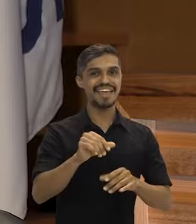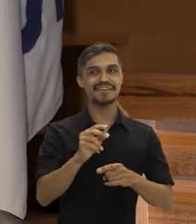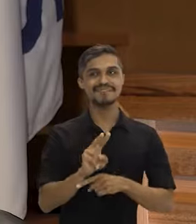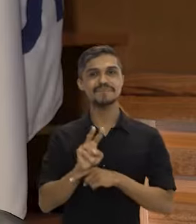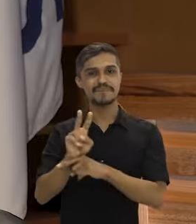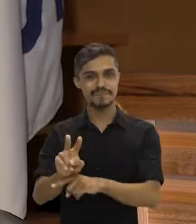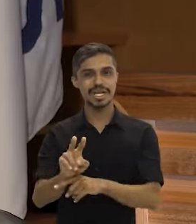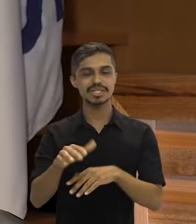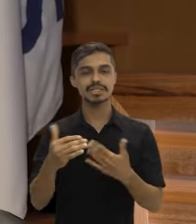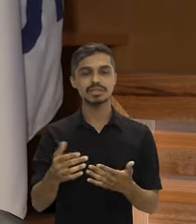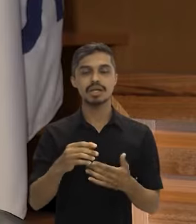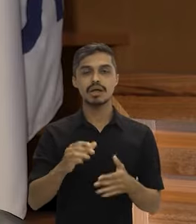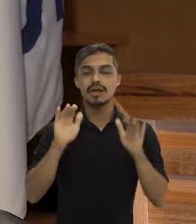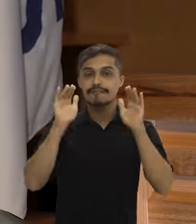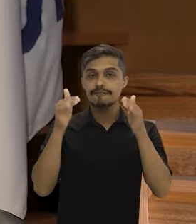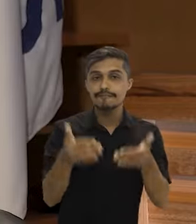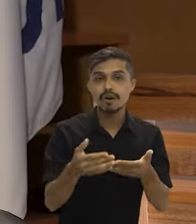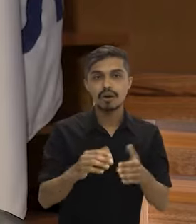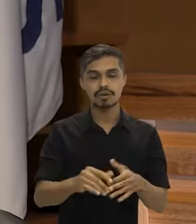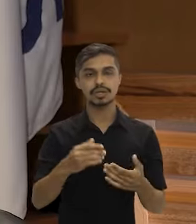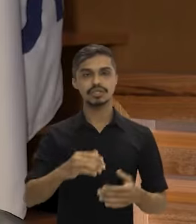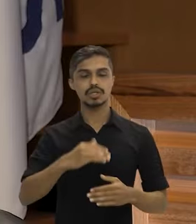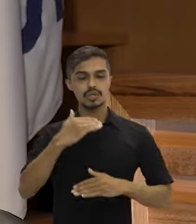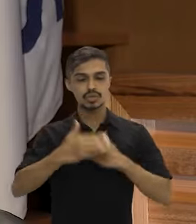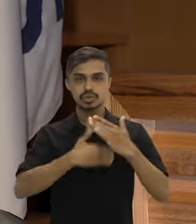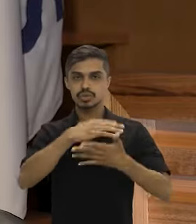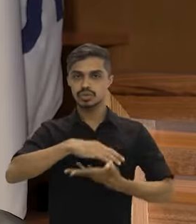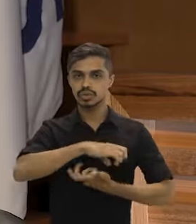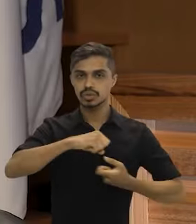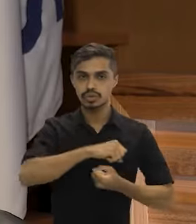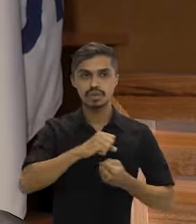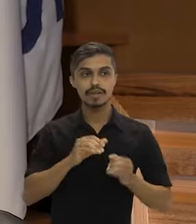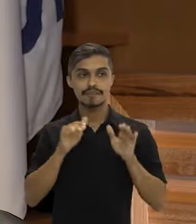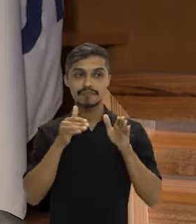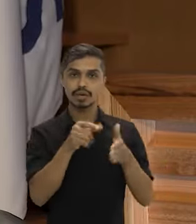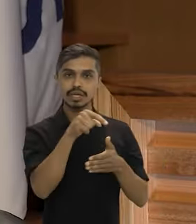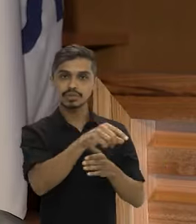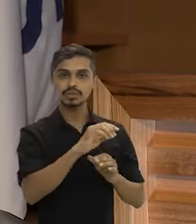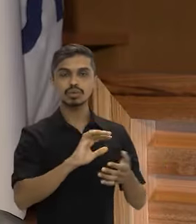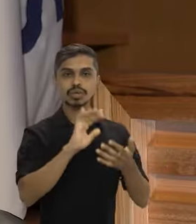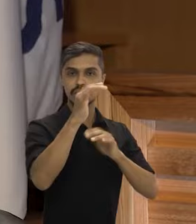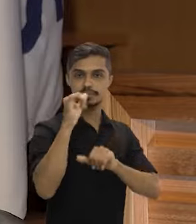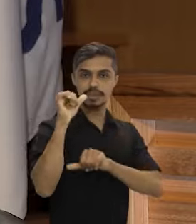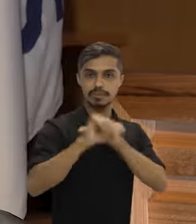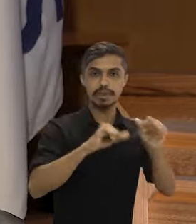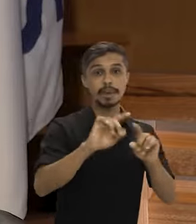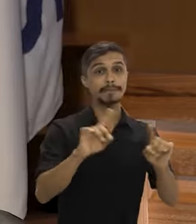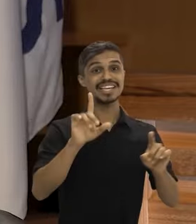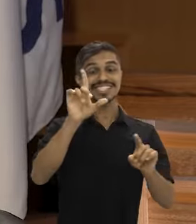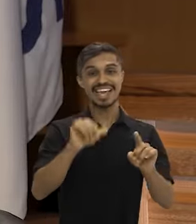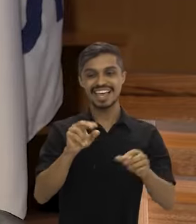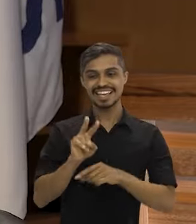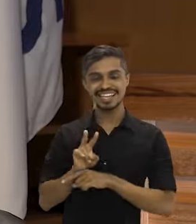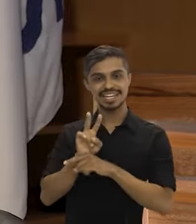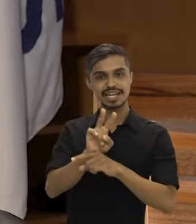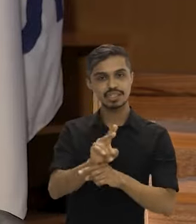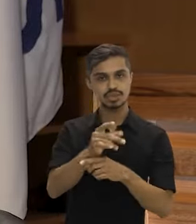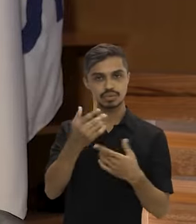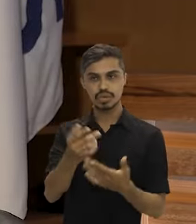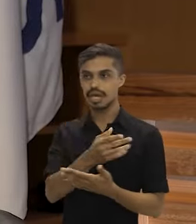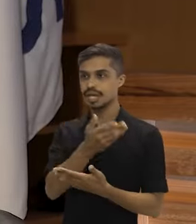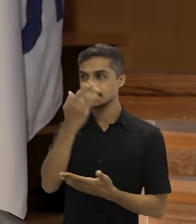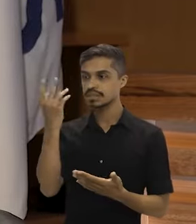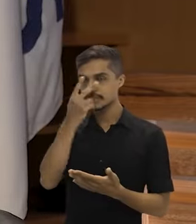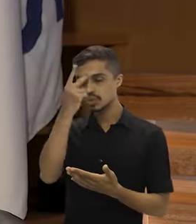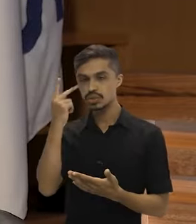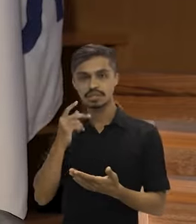fundo voltado a ações de desenvolvimento sustentável vinculadas à mudança do clima, mas é crédito. É um fundo